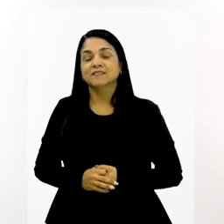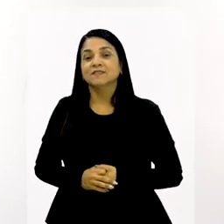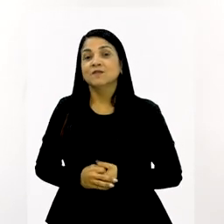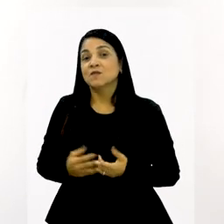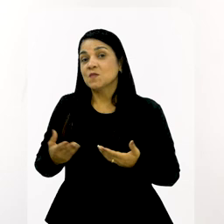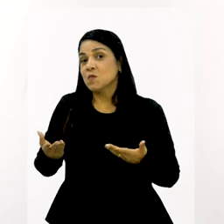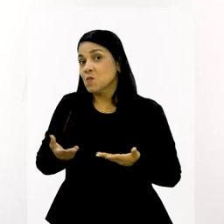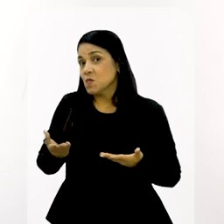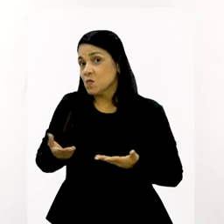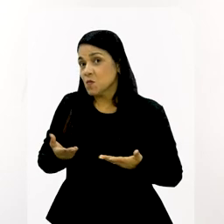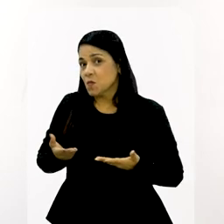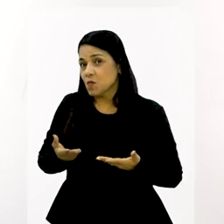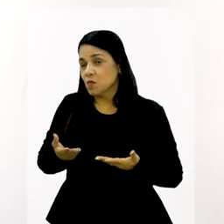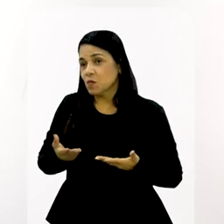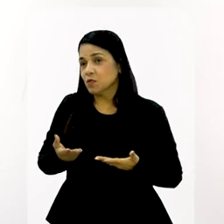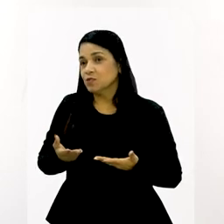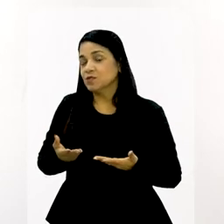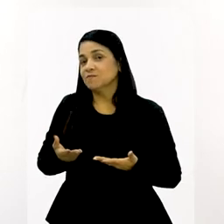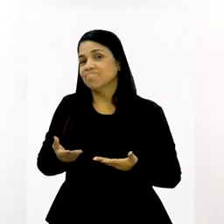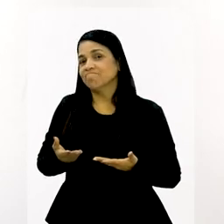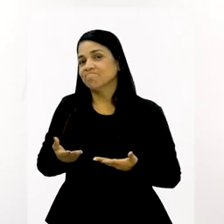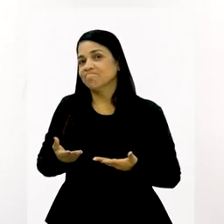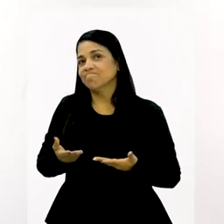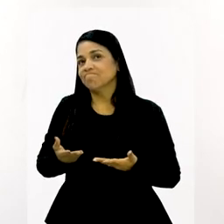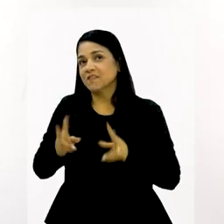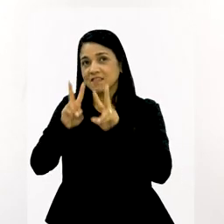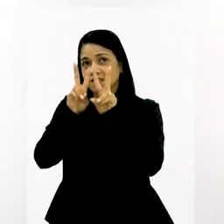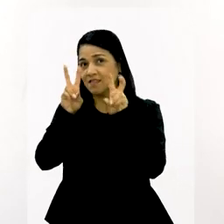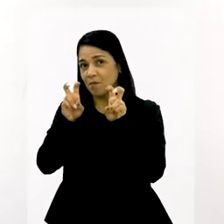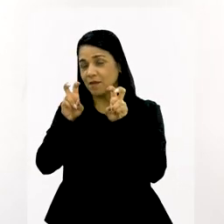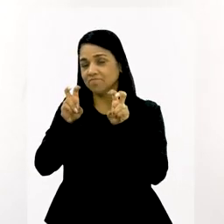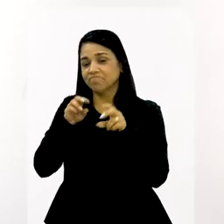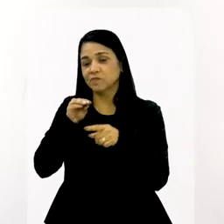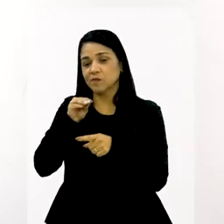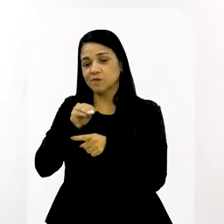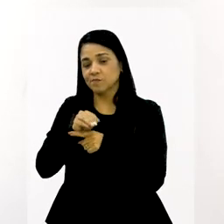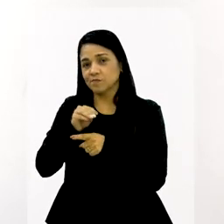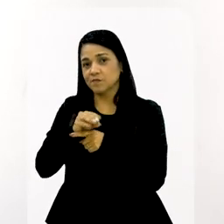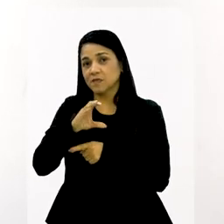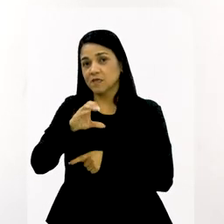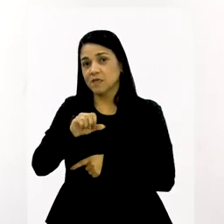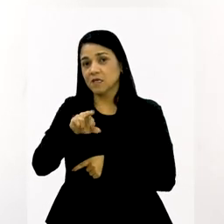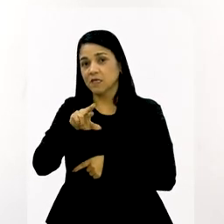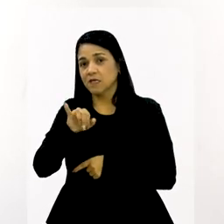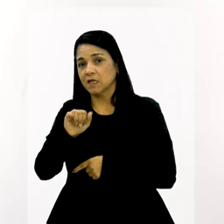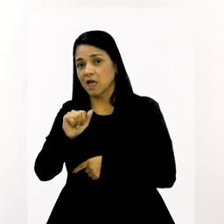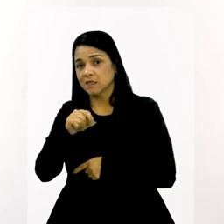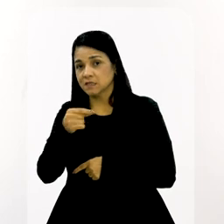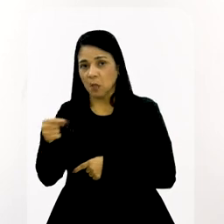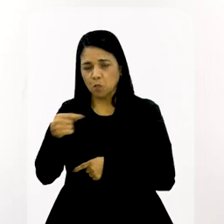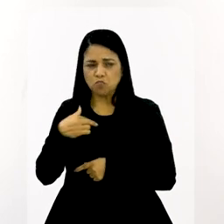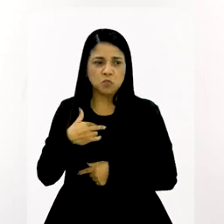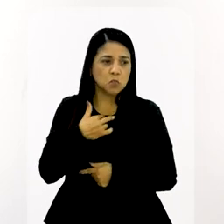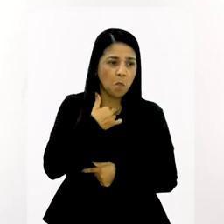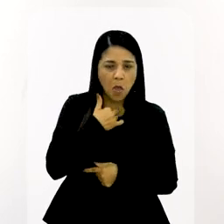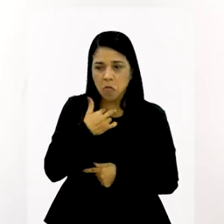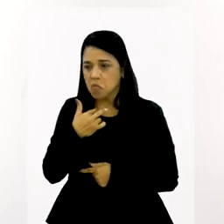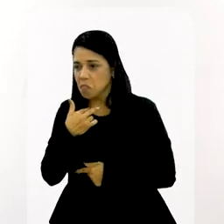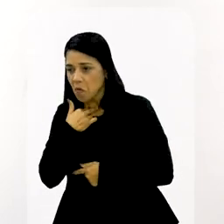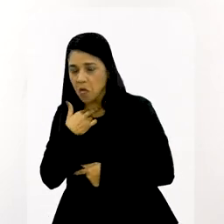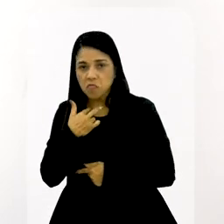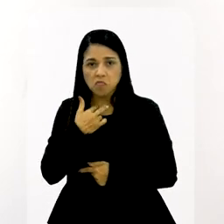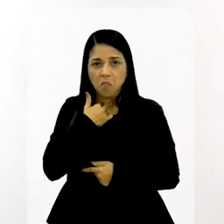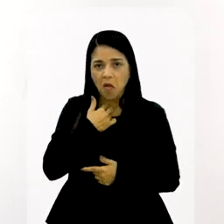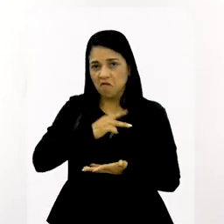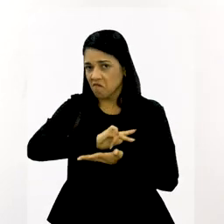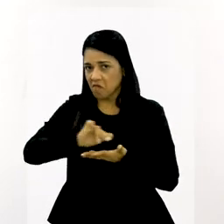Foram trazidos hoje, é o que mais vale, sobre criação. Não pode isso, não pode aquilo, bem, não pode